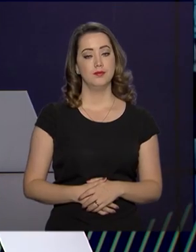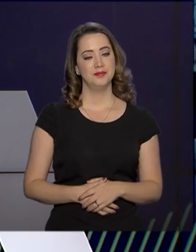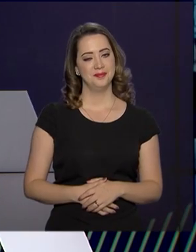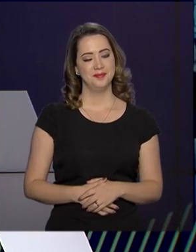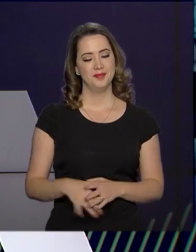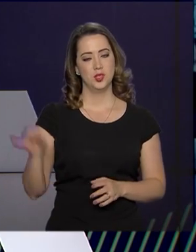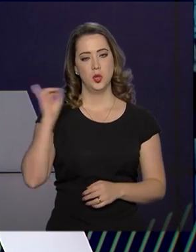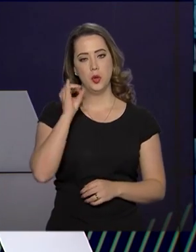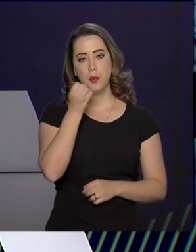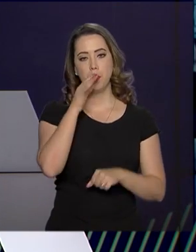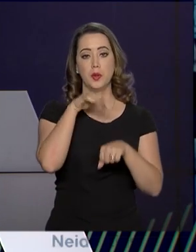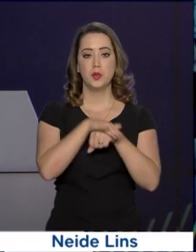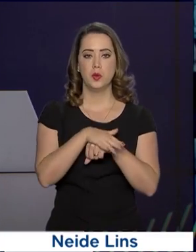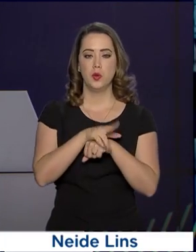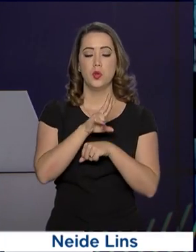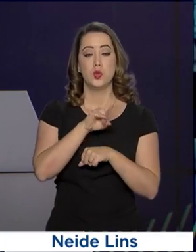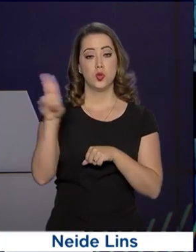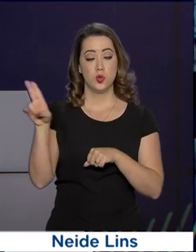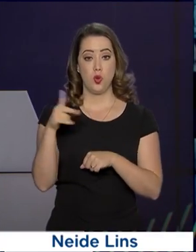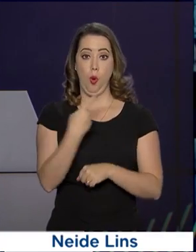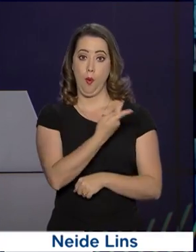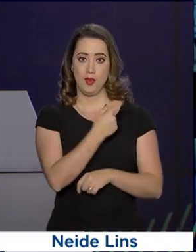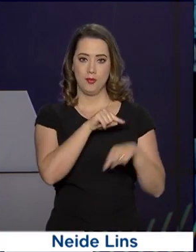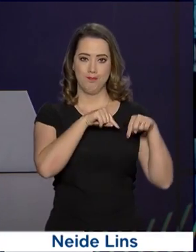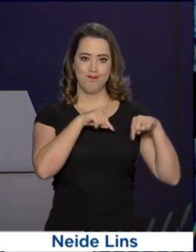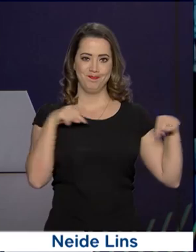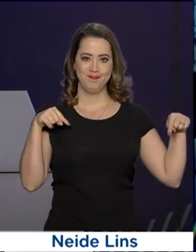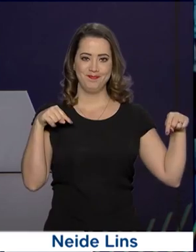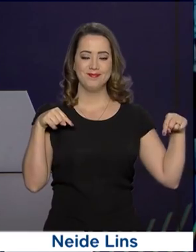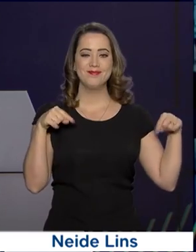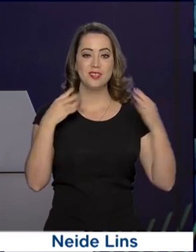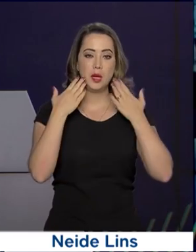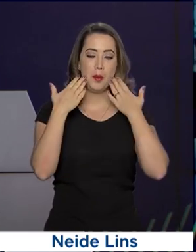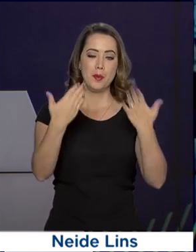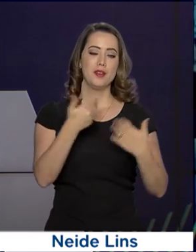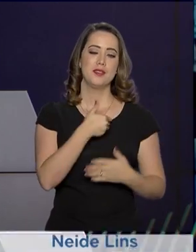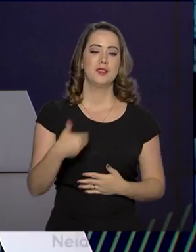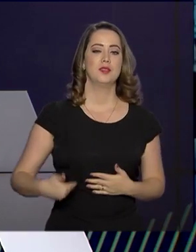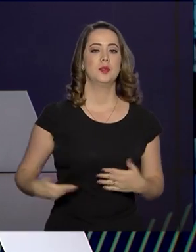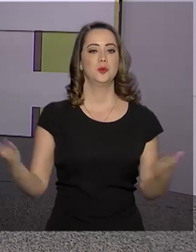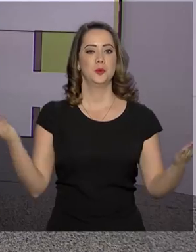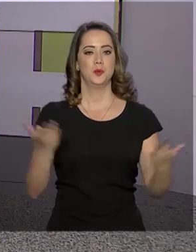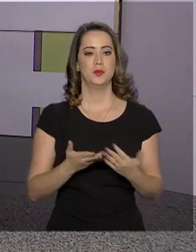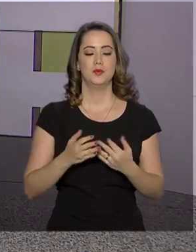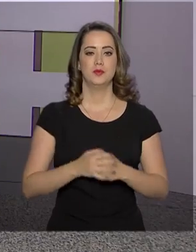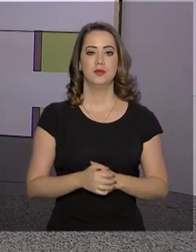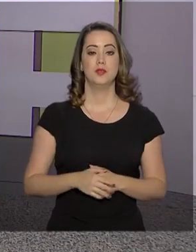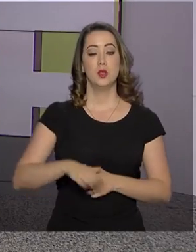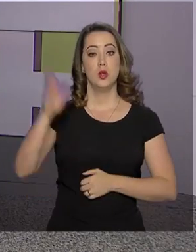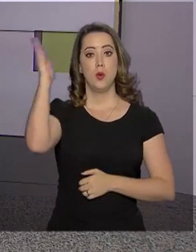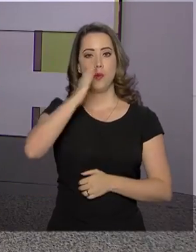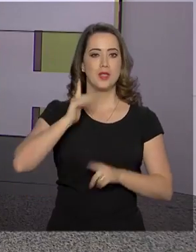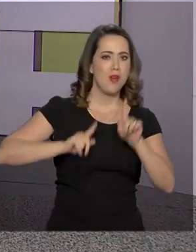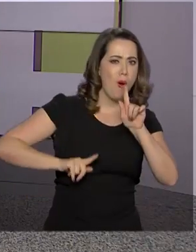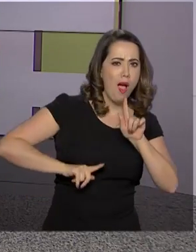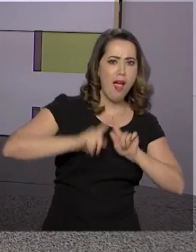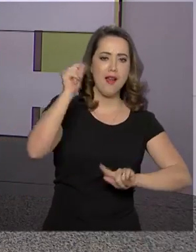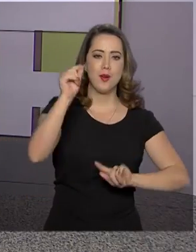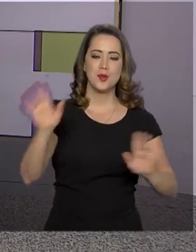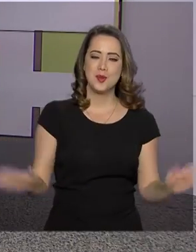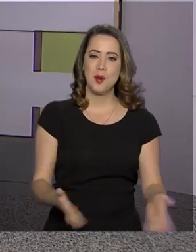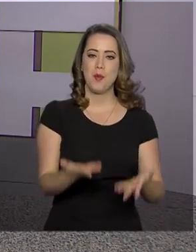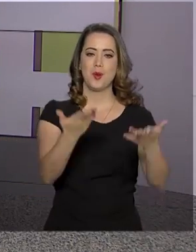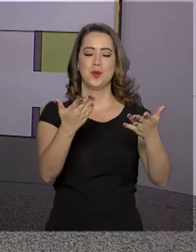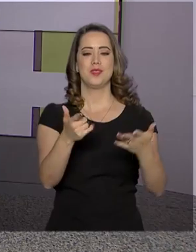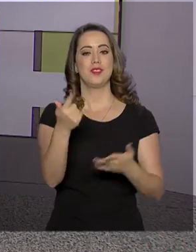Olá, boa noite, eu sou Roberto Camargo e estamos de volta com mais uma edição do Governo Agora. O Brasil bateu recorde na produção